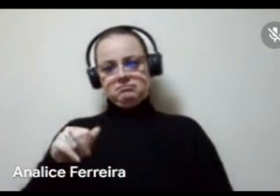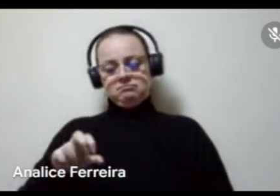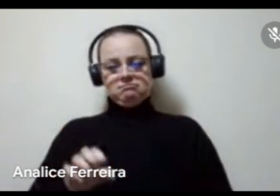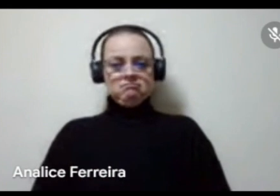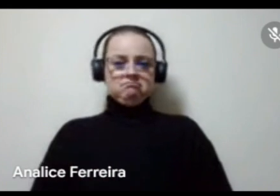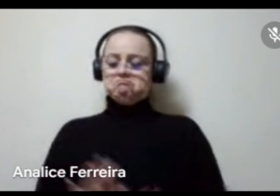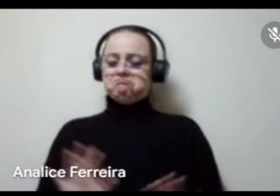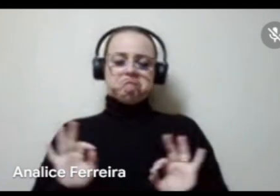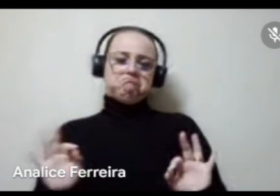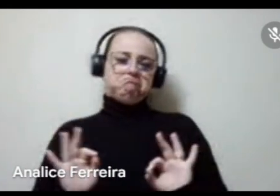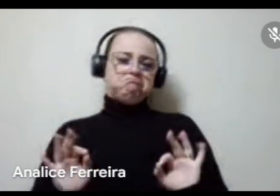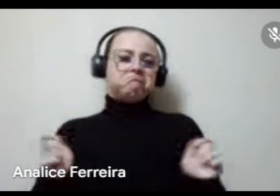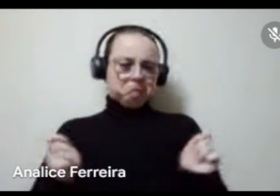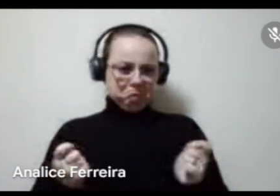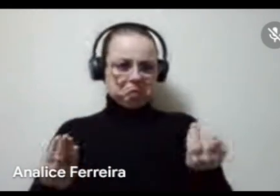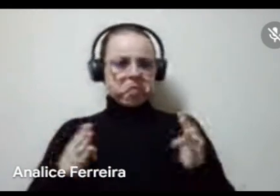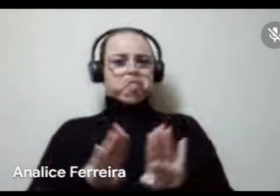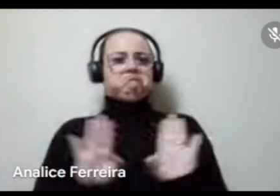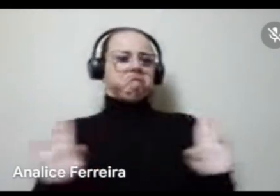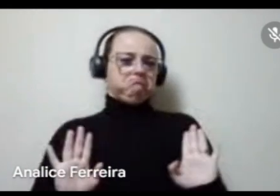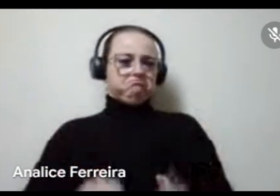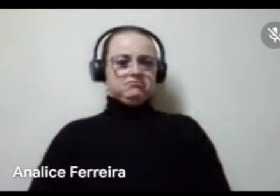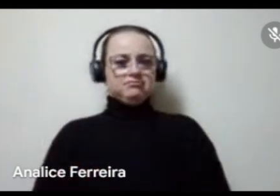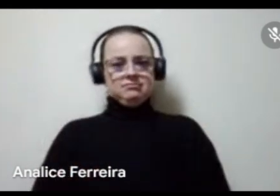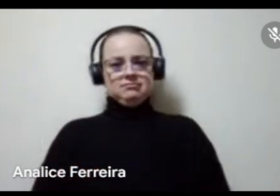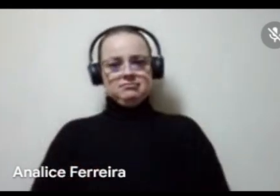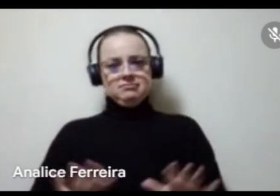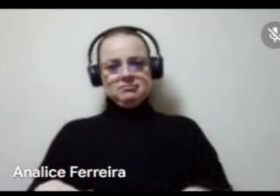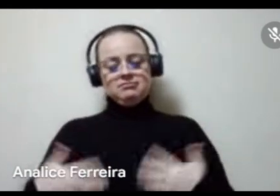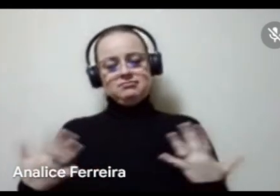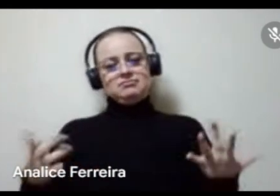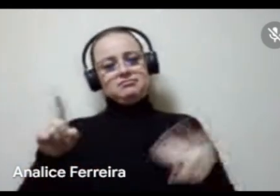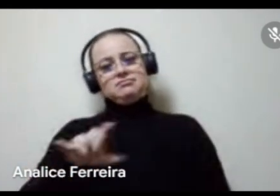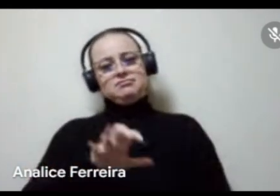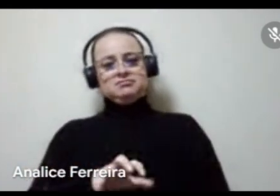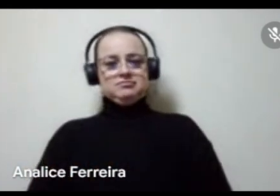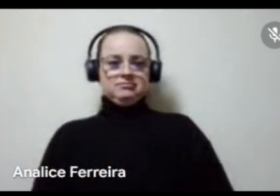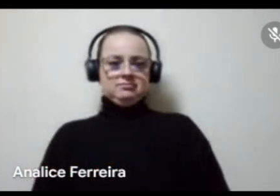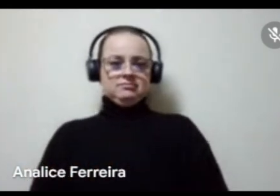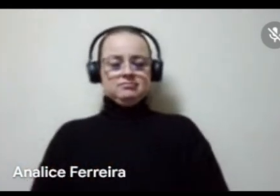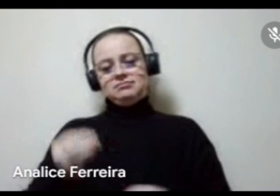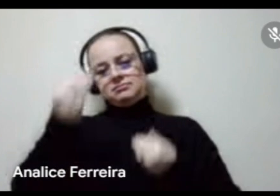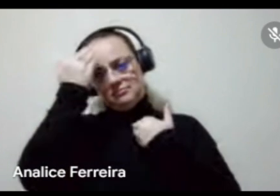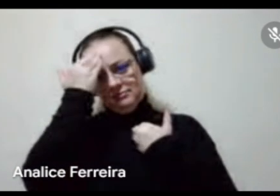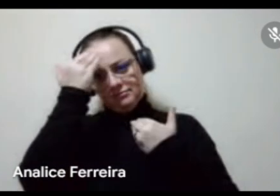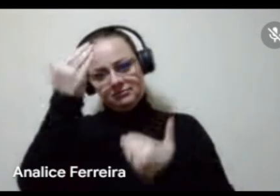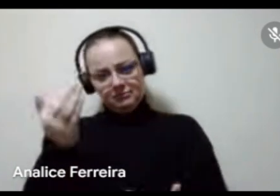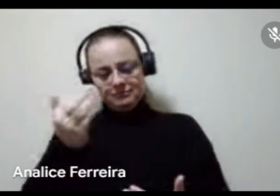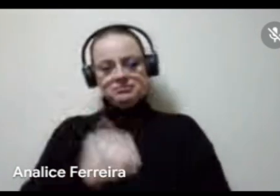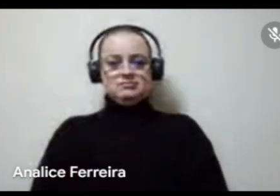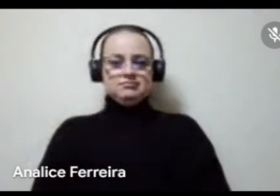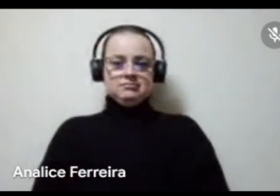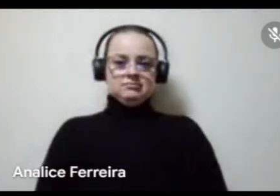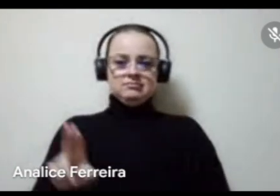Não, acho que pode encaminhar para finalizar. Então, é isso, gente, muito, muito, muito, muito obrigada,